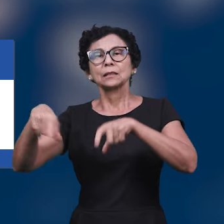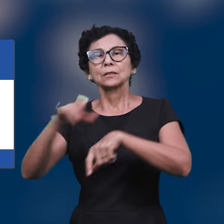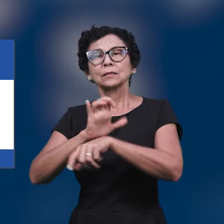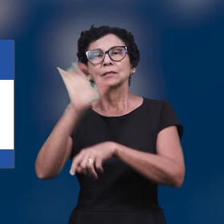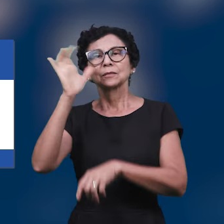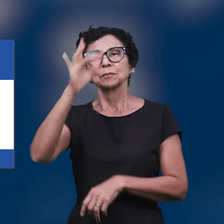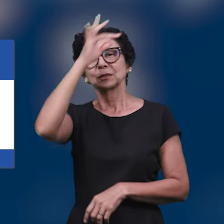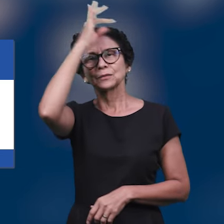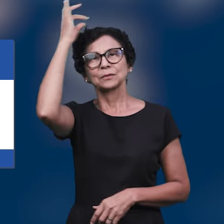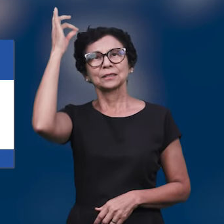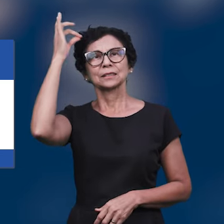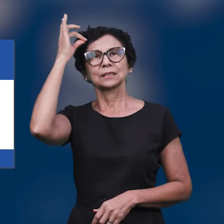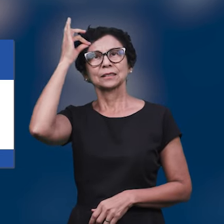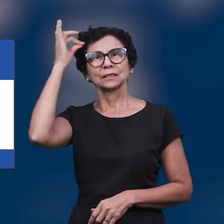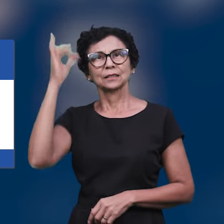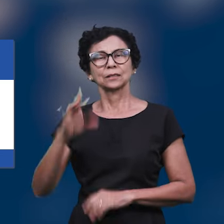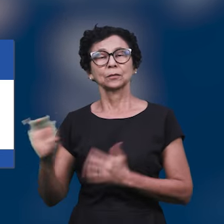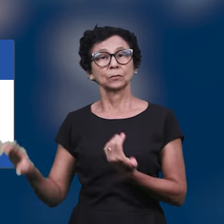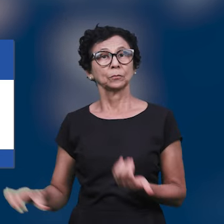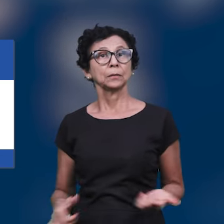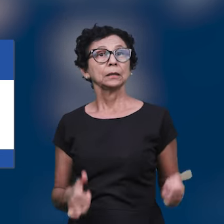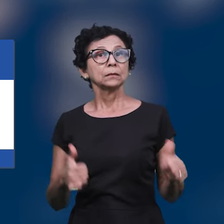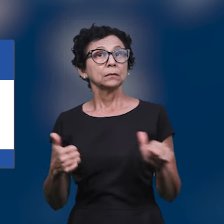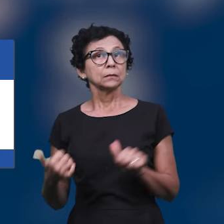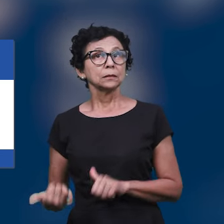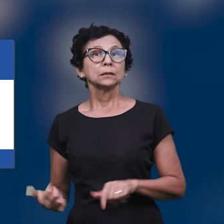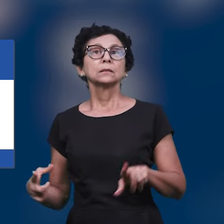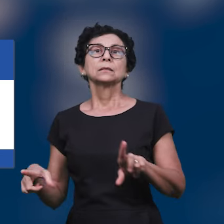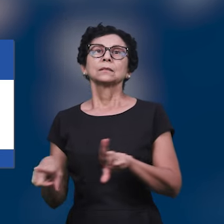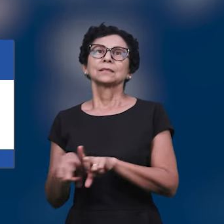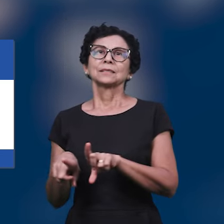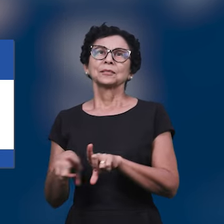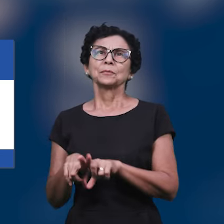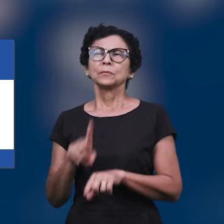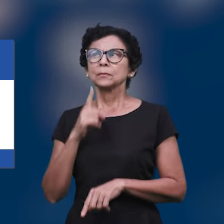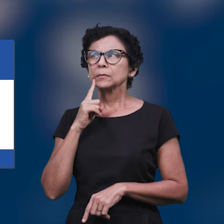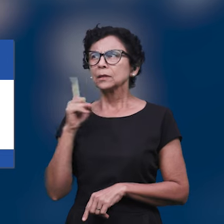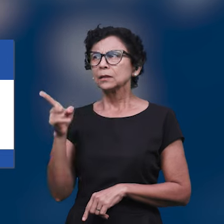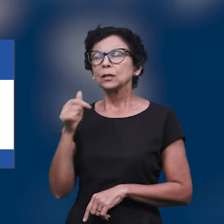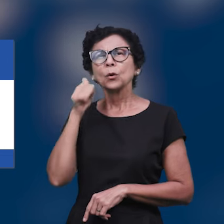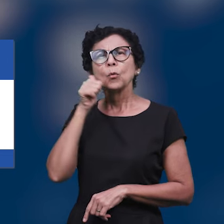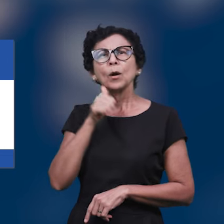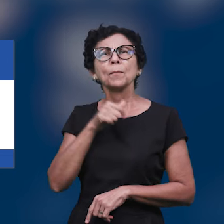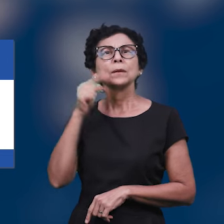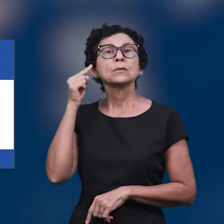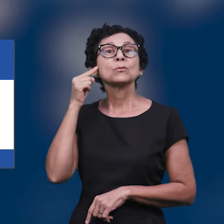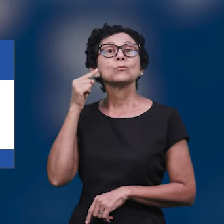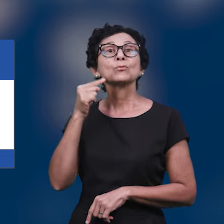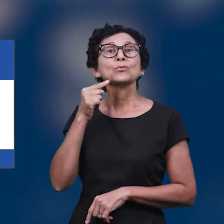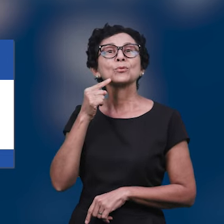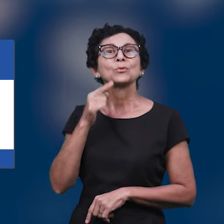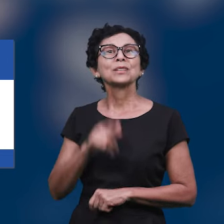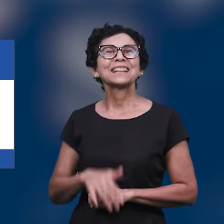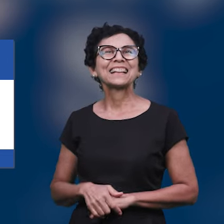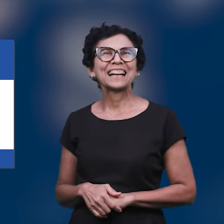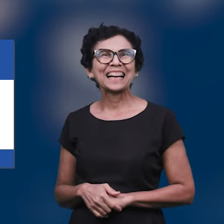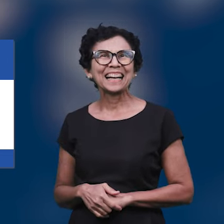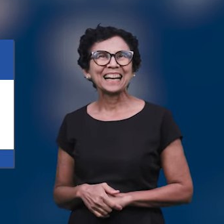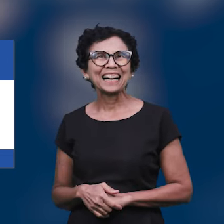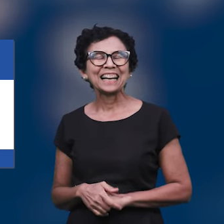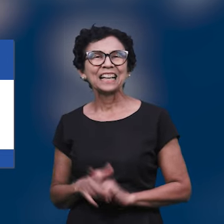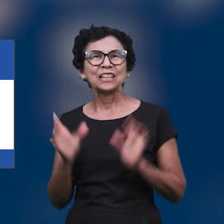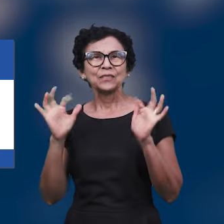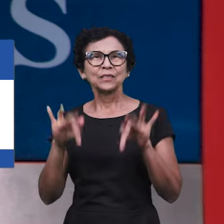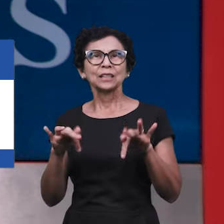Espírito Santo. E dentre os que batizaram, havia ali uma irmã, que é surda, e no final, ela deu um